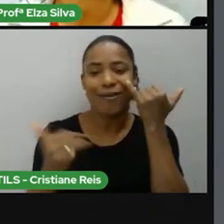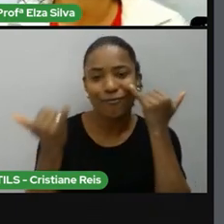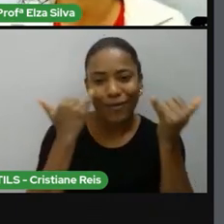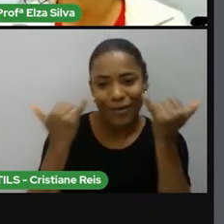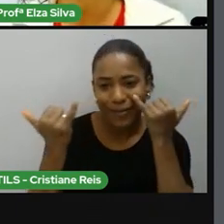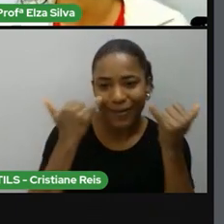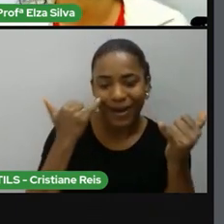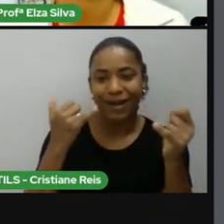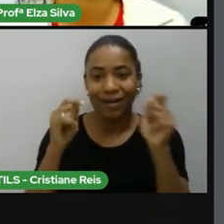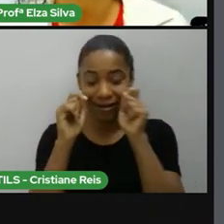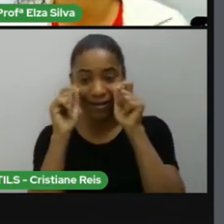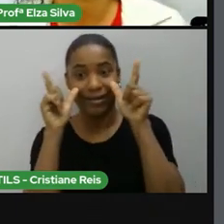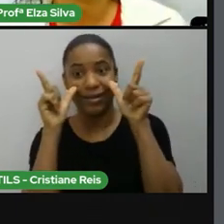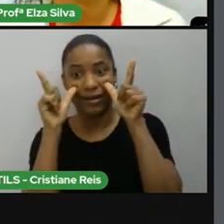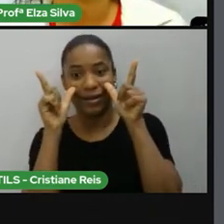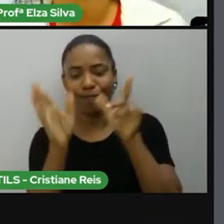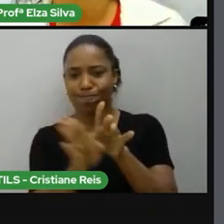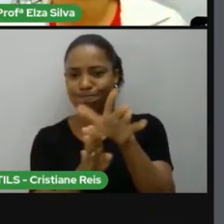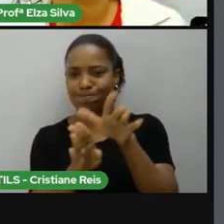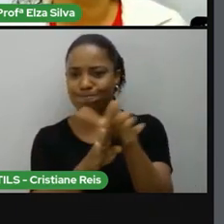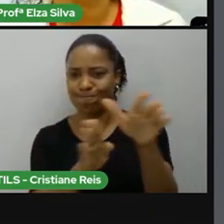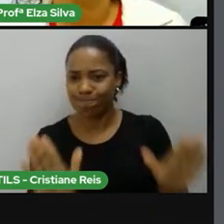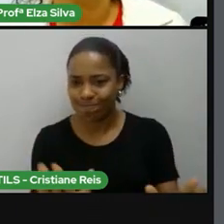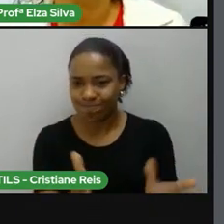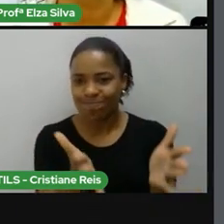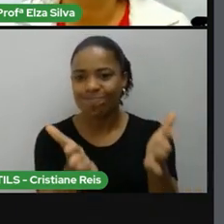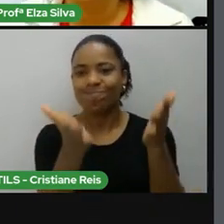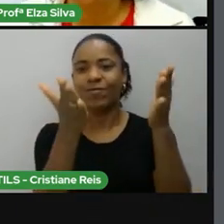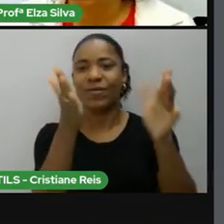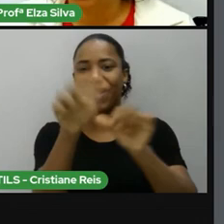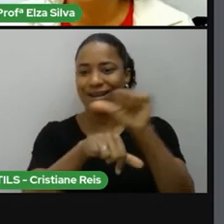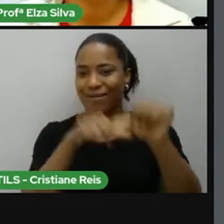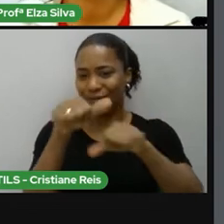ou incentivar as pessoas a mudarem de atitude.